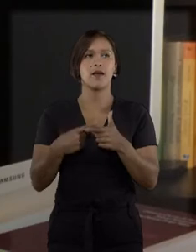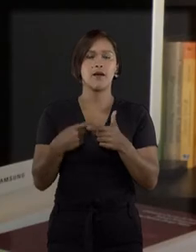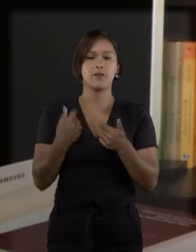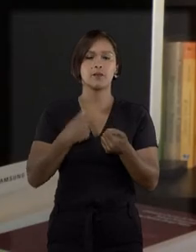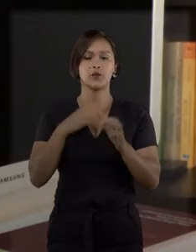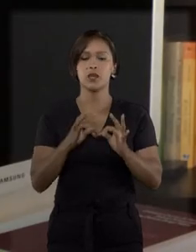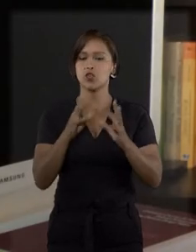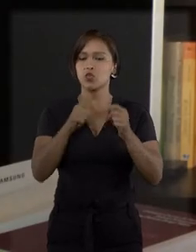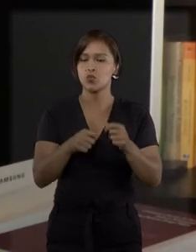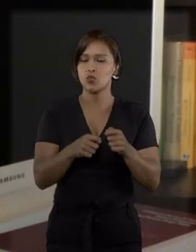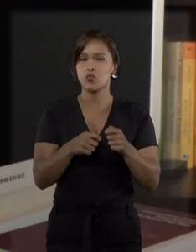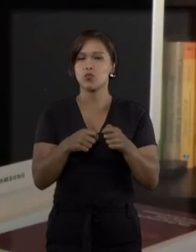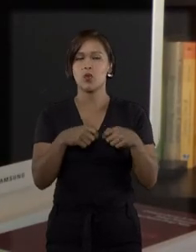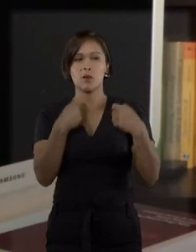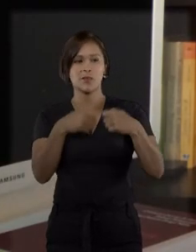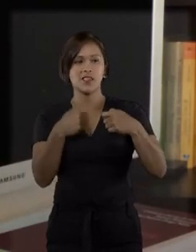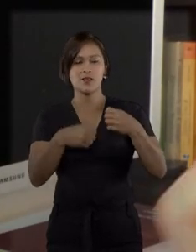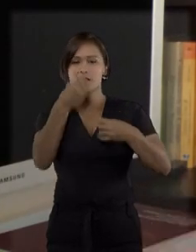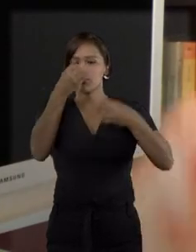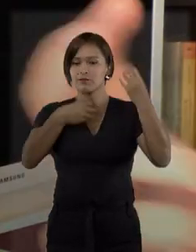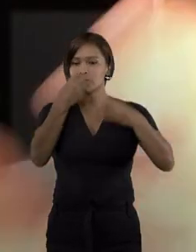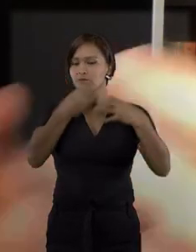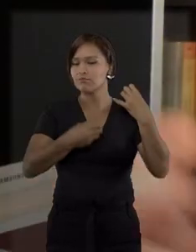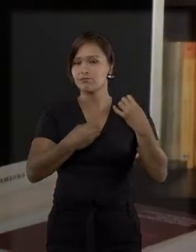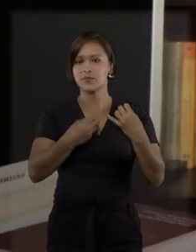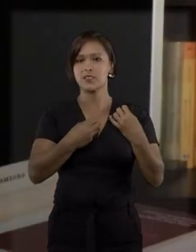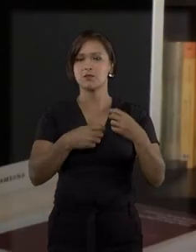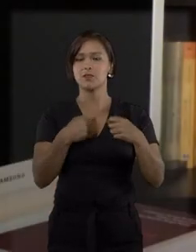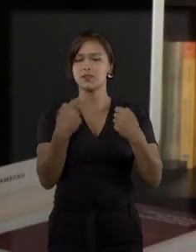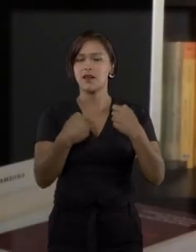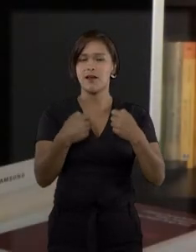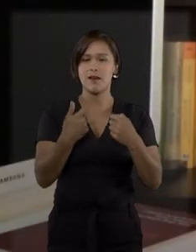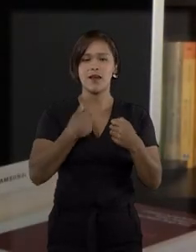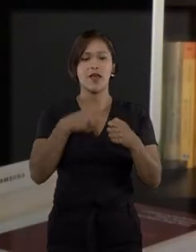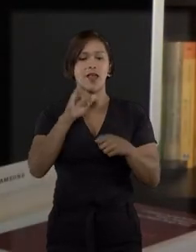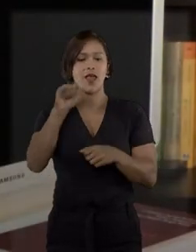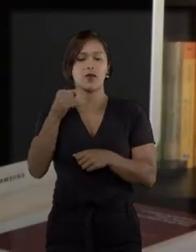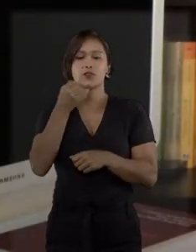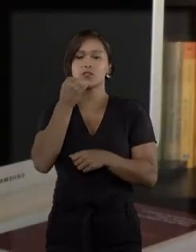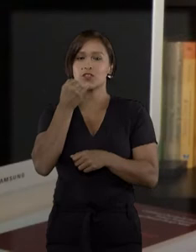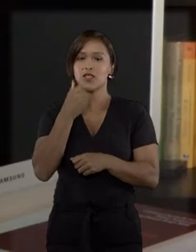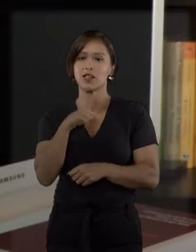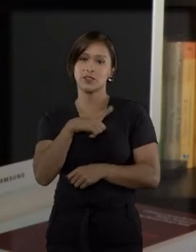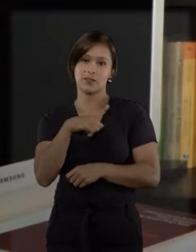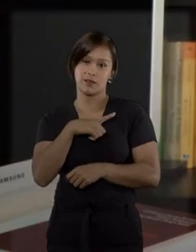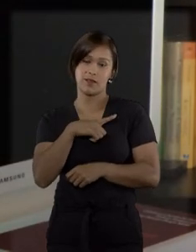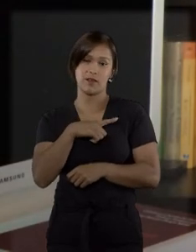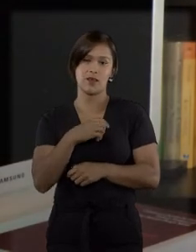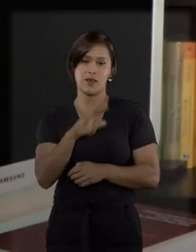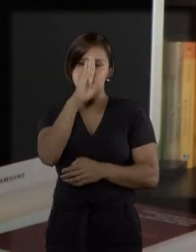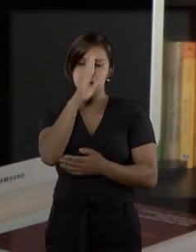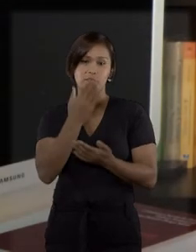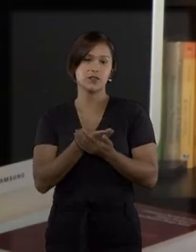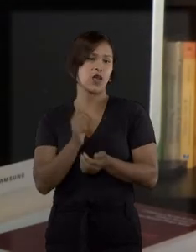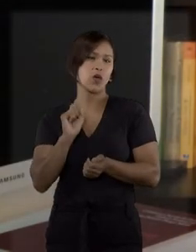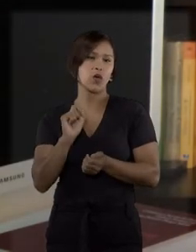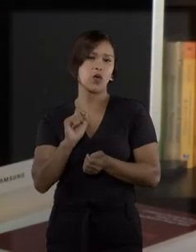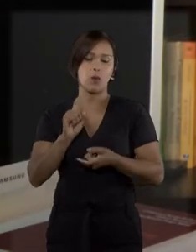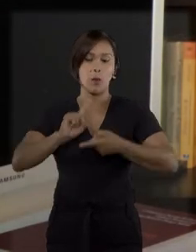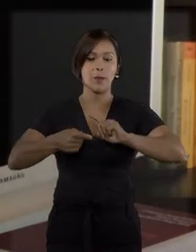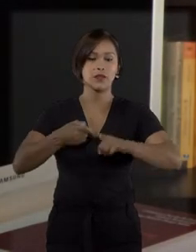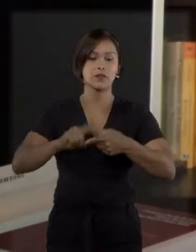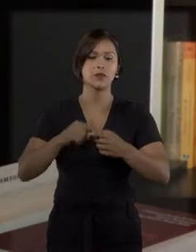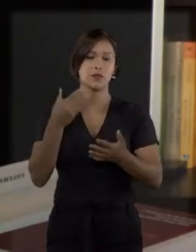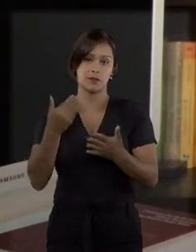depender de como nós vamos considerar a chance. Nós vamos considerar a chance como um dano patrimonial? Aí